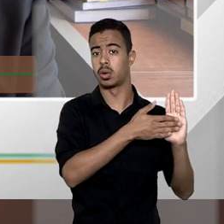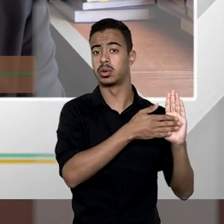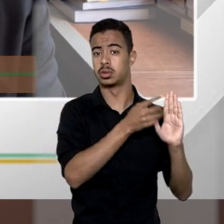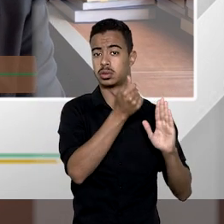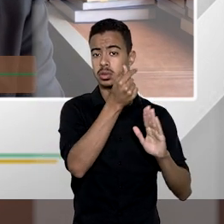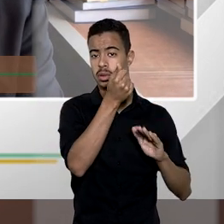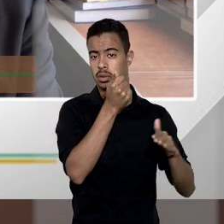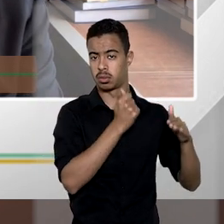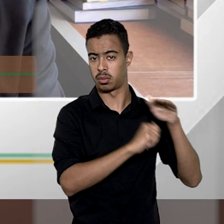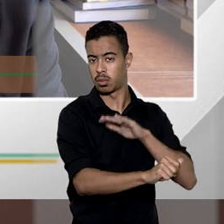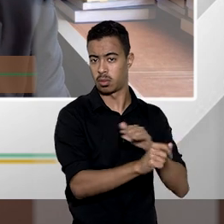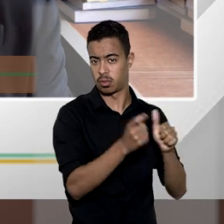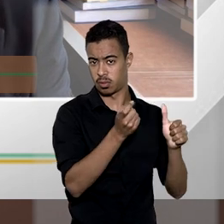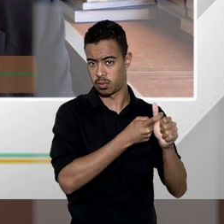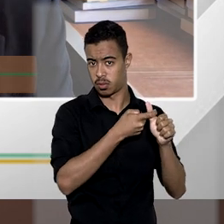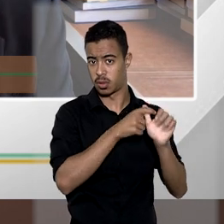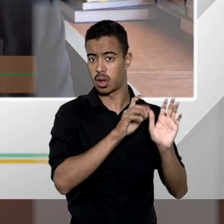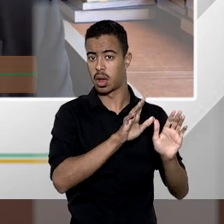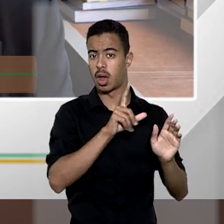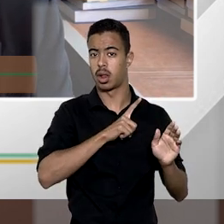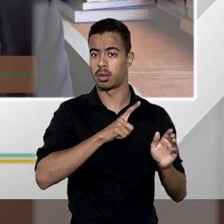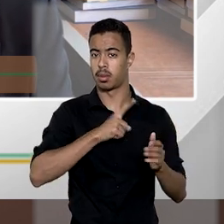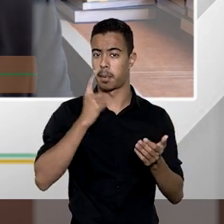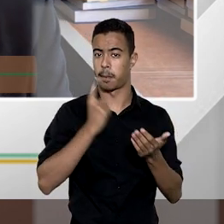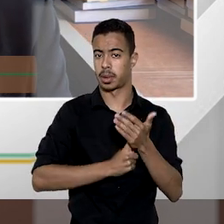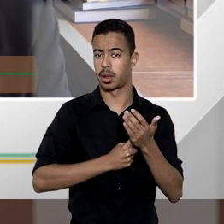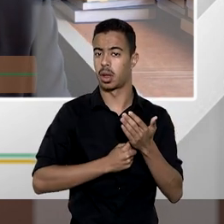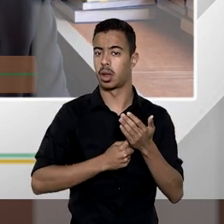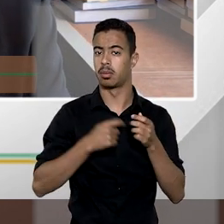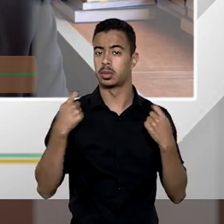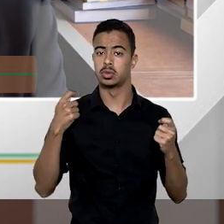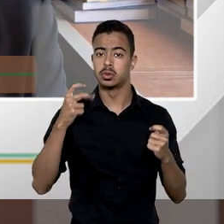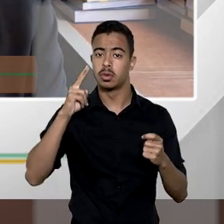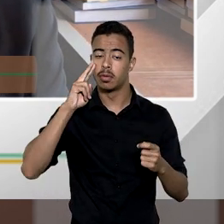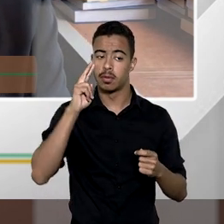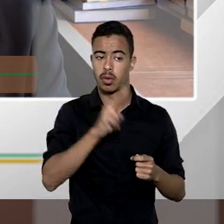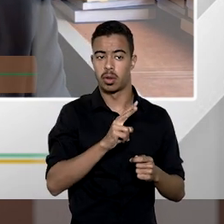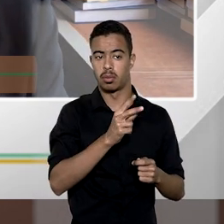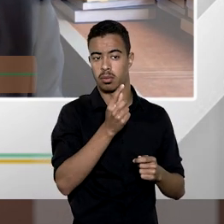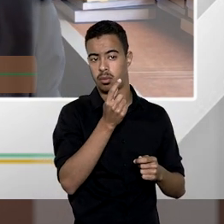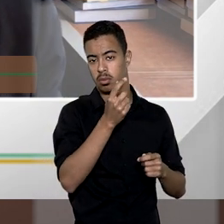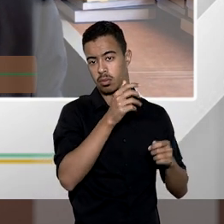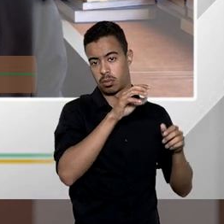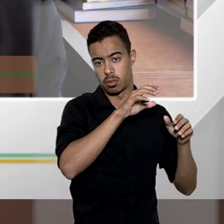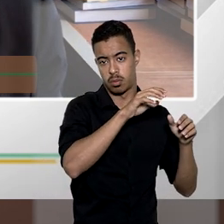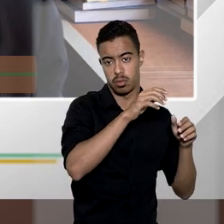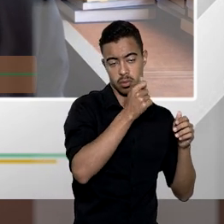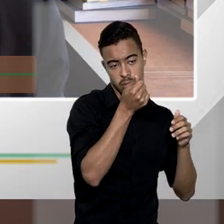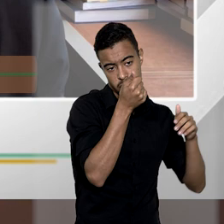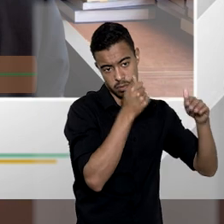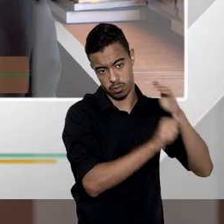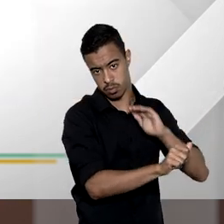a indenização imposta judicialmente esse é o critério que deve ser observado nas indenizações